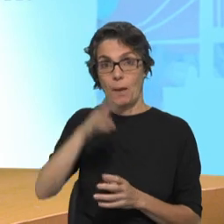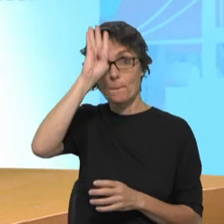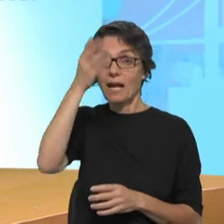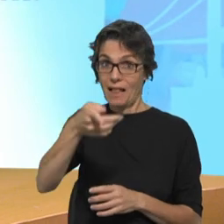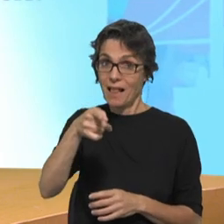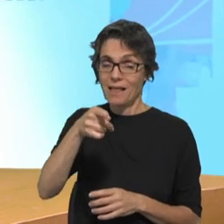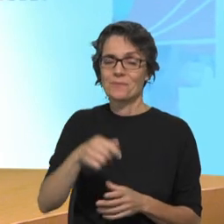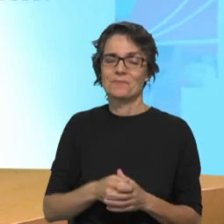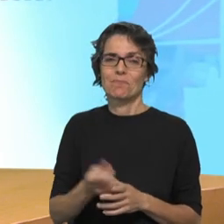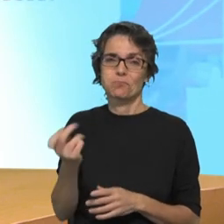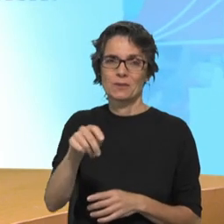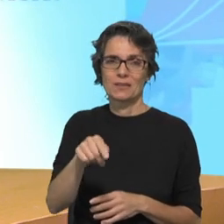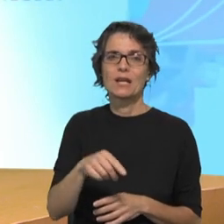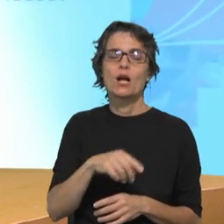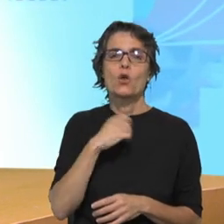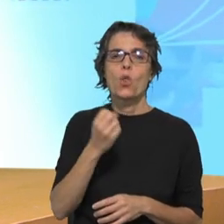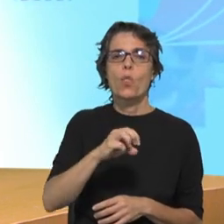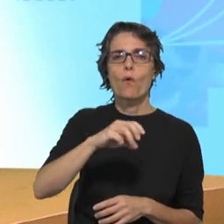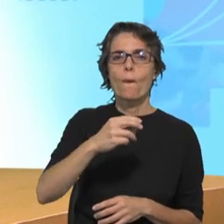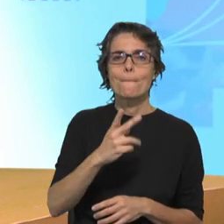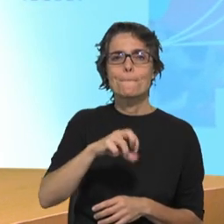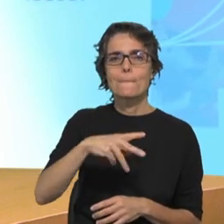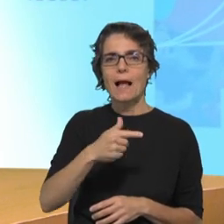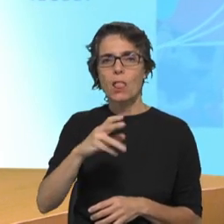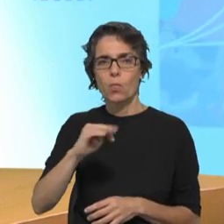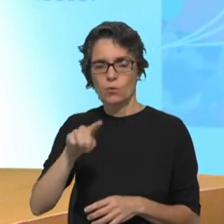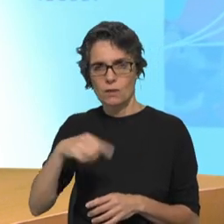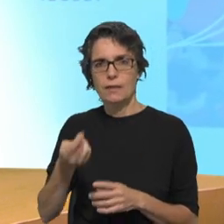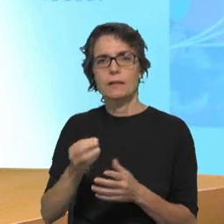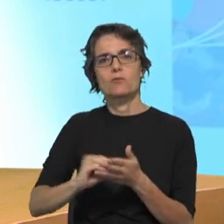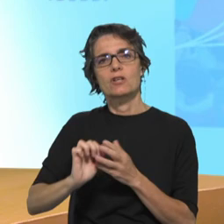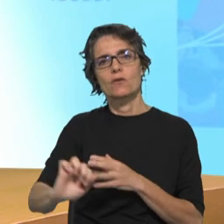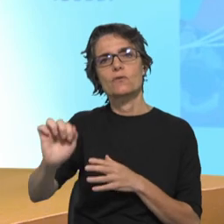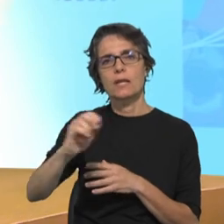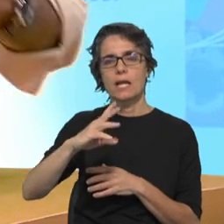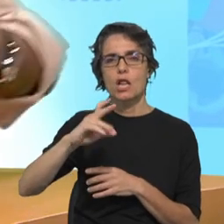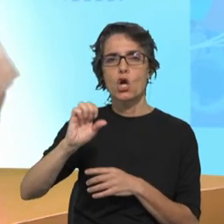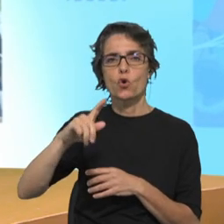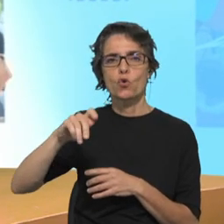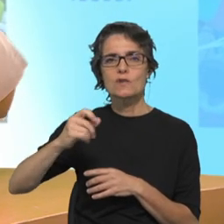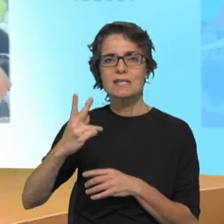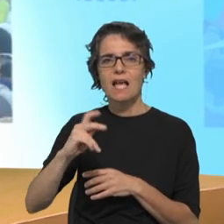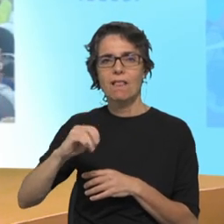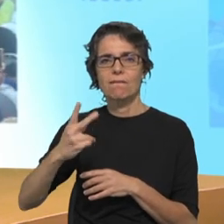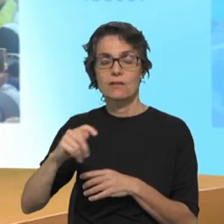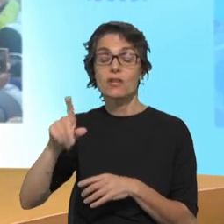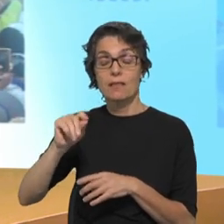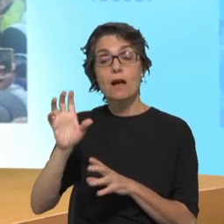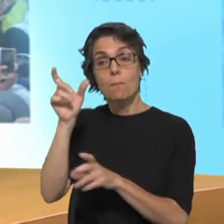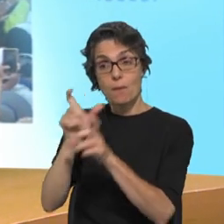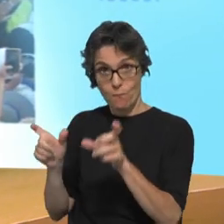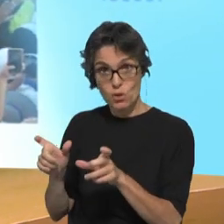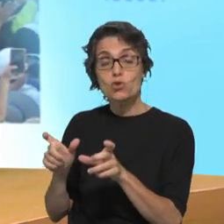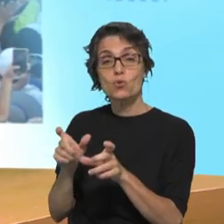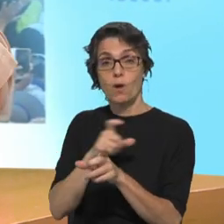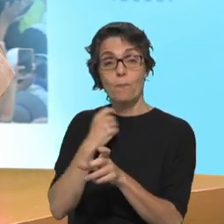Matos. Exatamente. Dom Manuel Vieira de Matos, o seu secretário, Monsenhor Avelino Gonçalves e um corpo de leigos porque este é um movimento